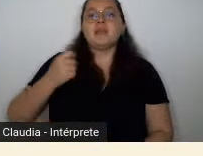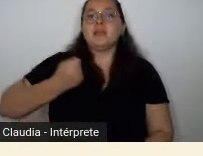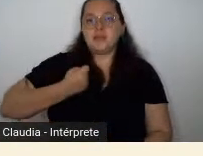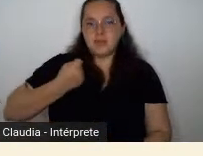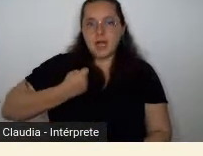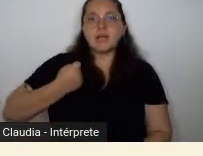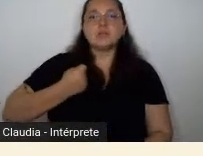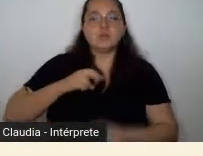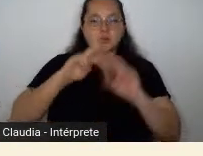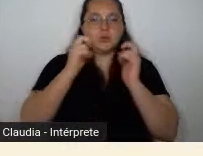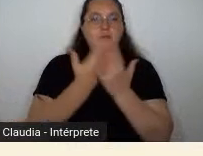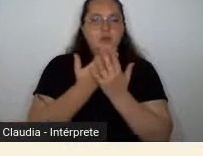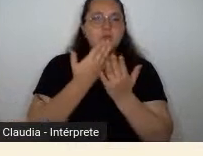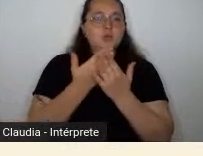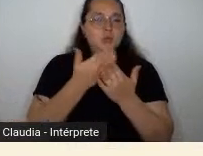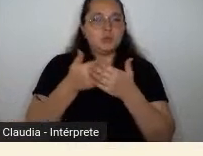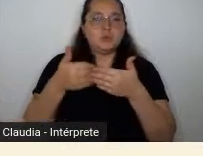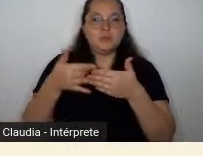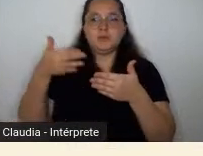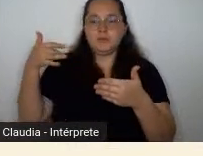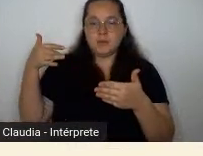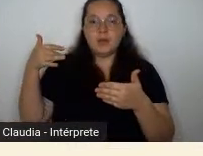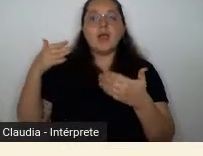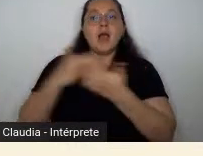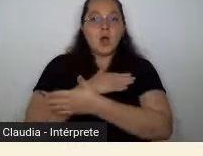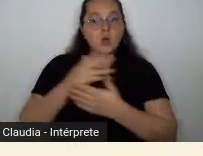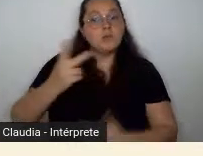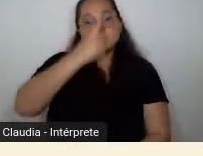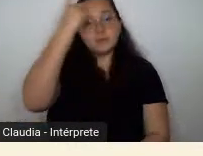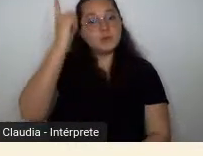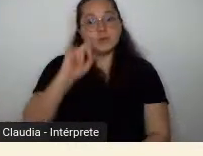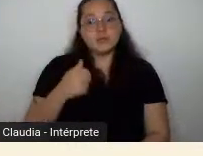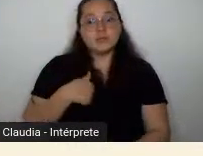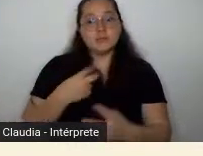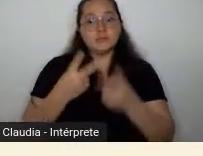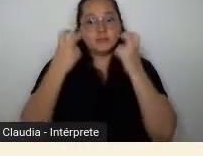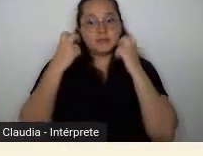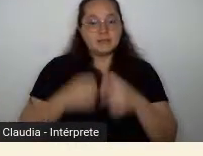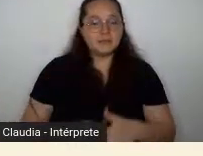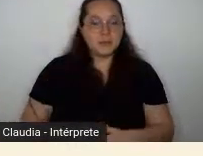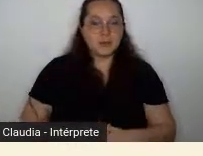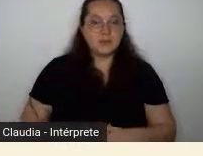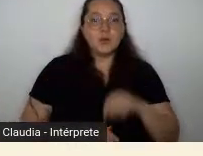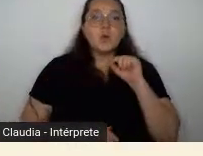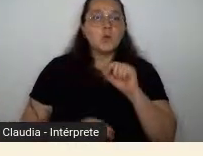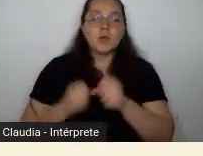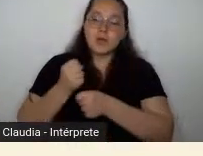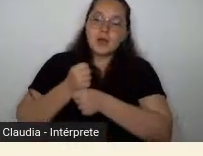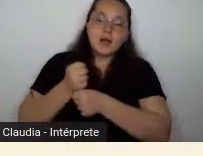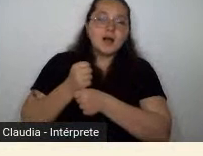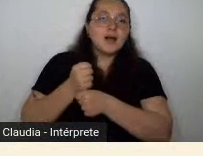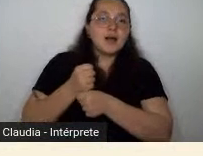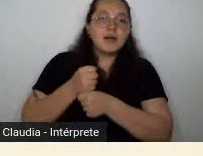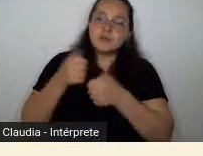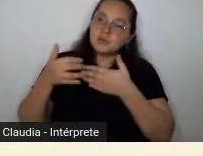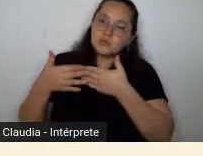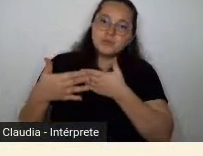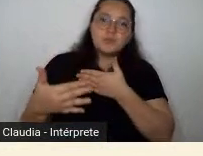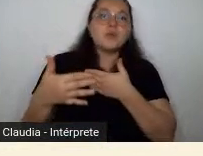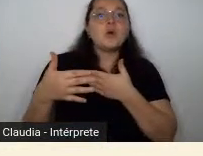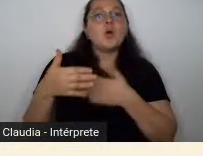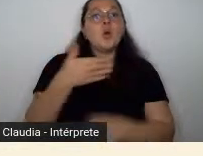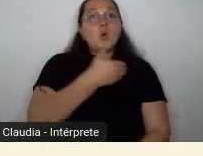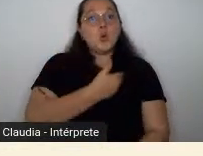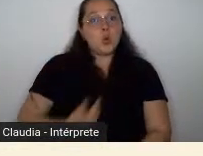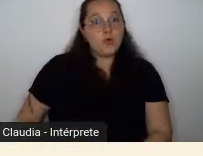anteriores, né, pouca gente atentou que, exatamente nos mesmos anos, existe uma, um esforço do governo do Estado